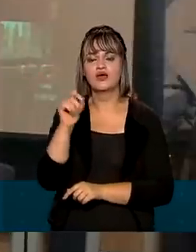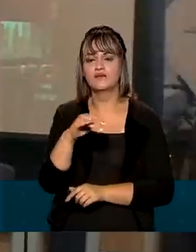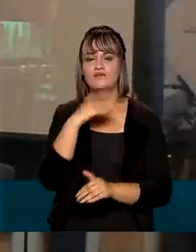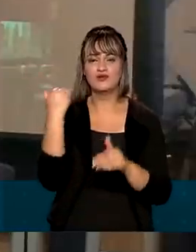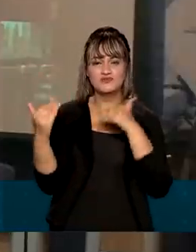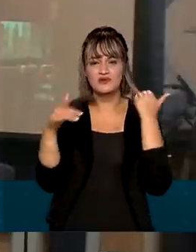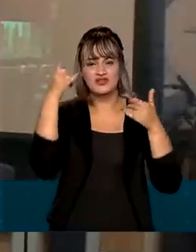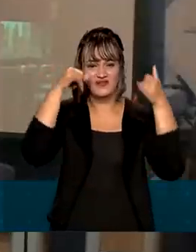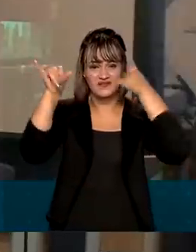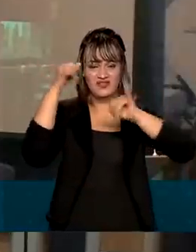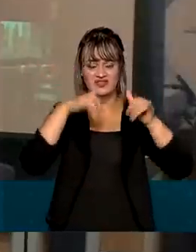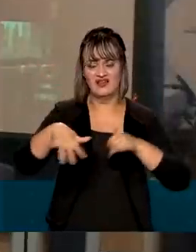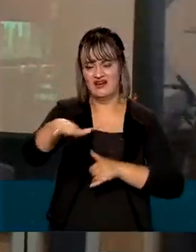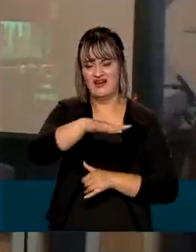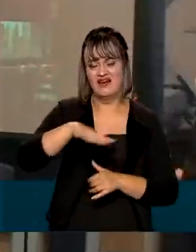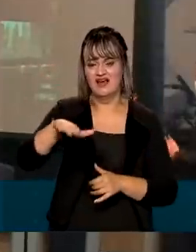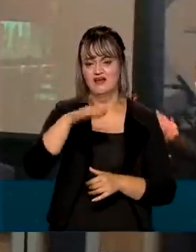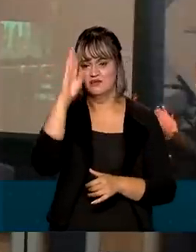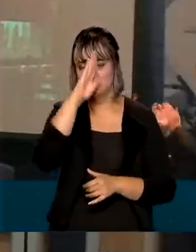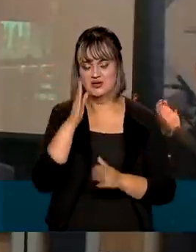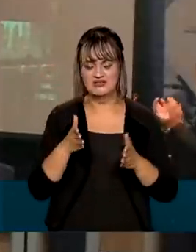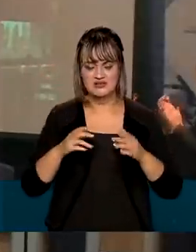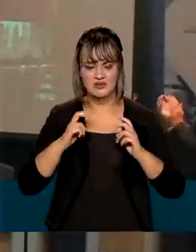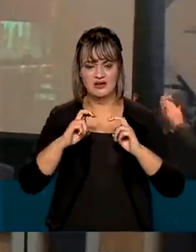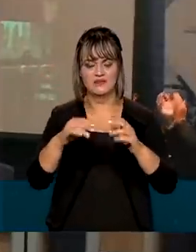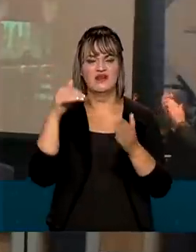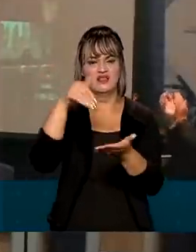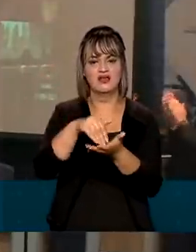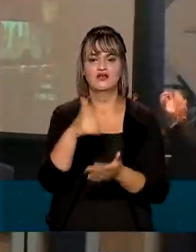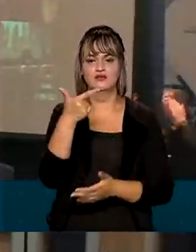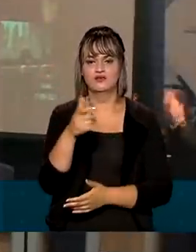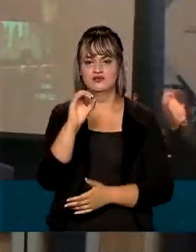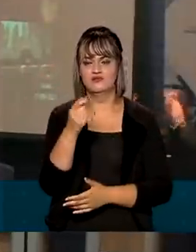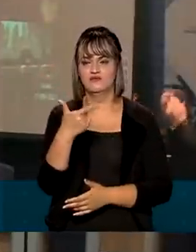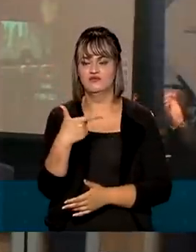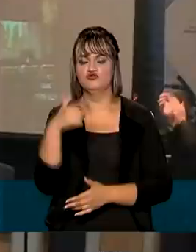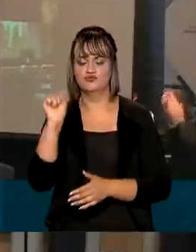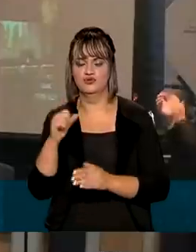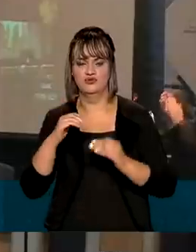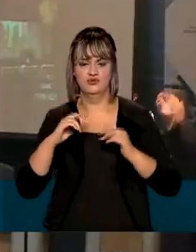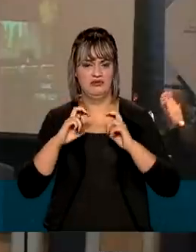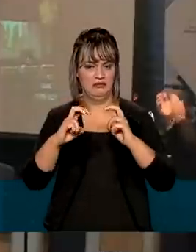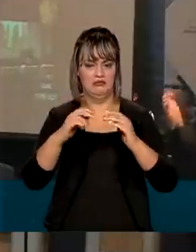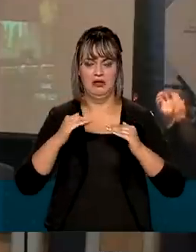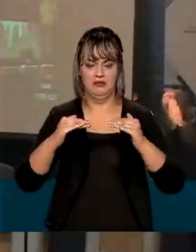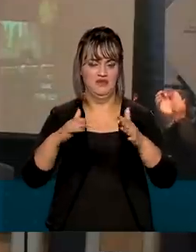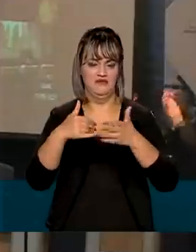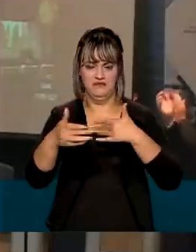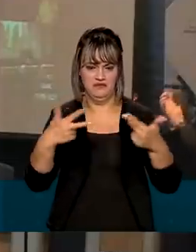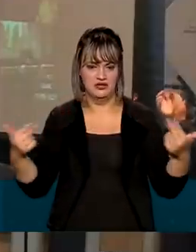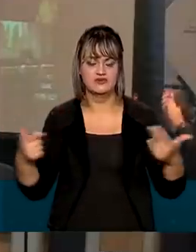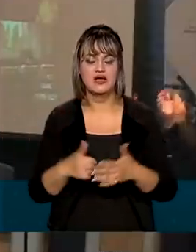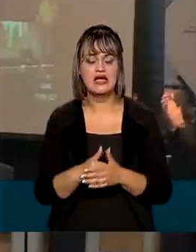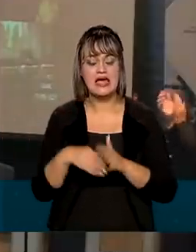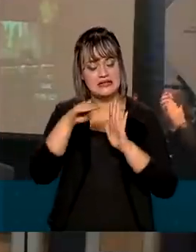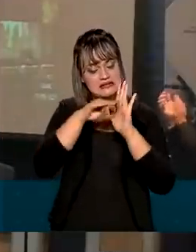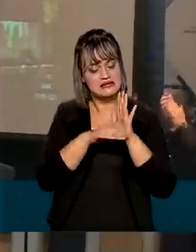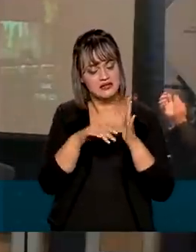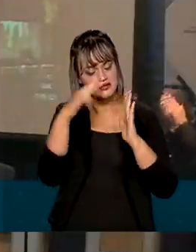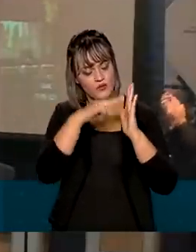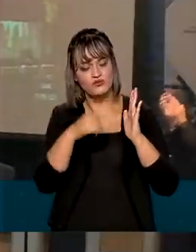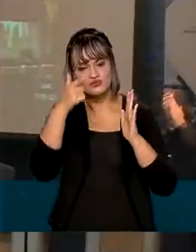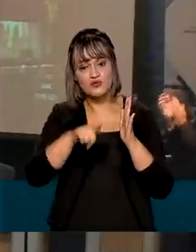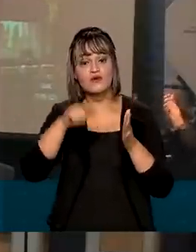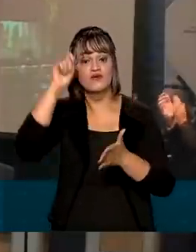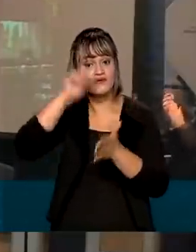mortes nas vias e rodovias do país até 2028. O plano, totalmente revisado, foi assinado na